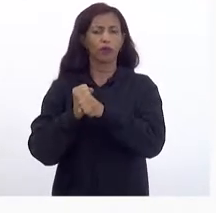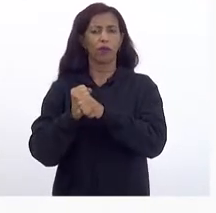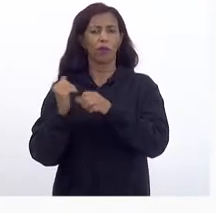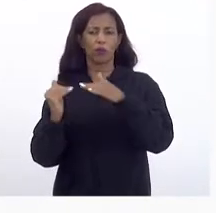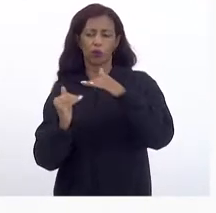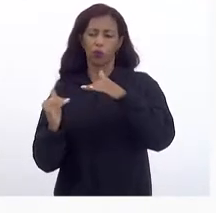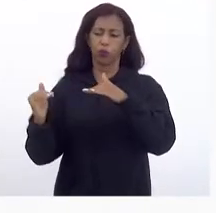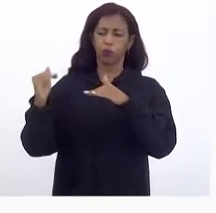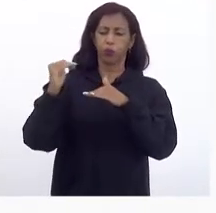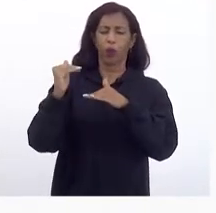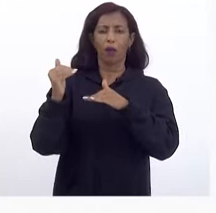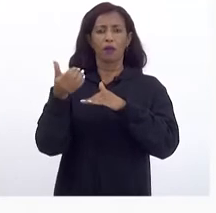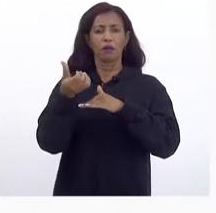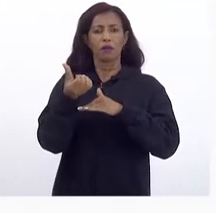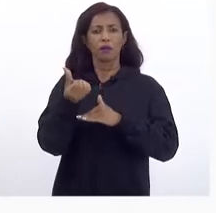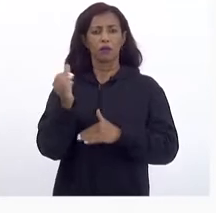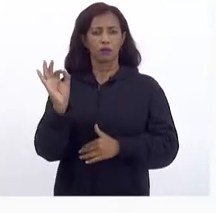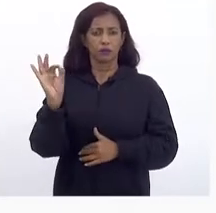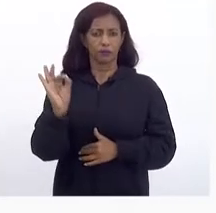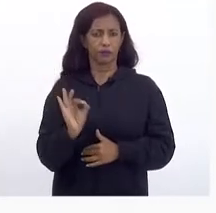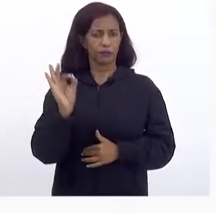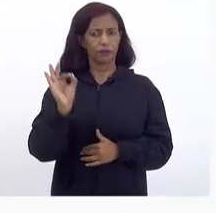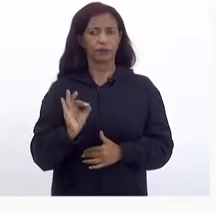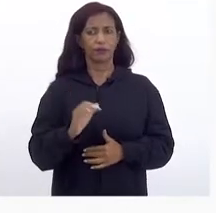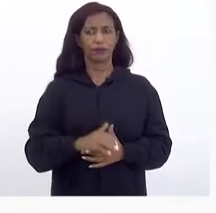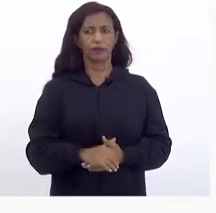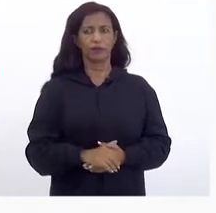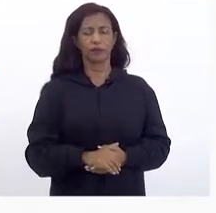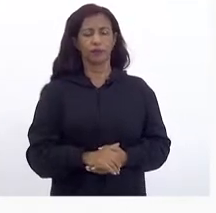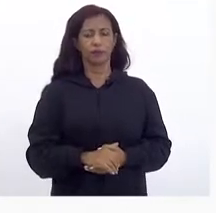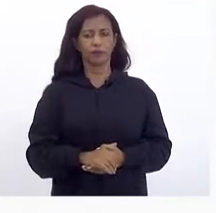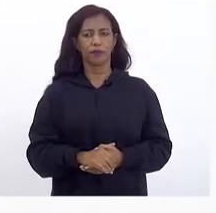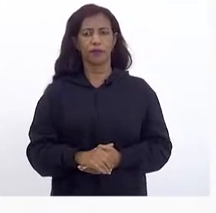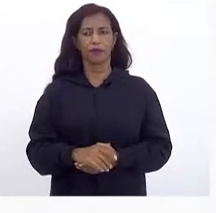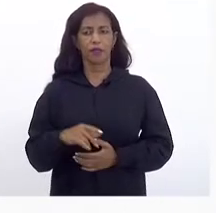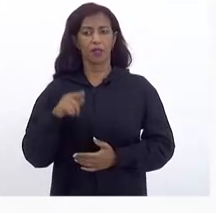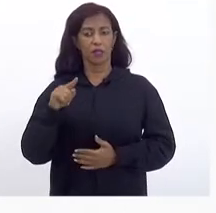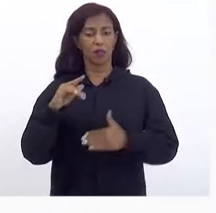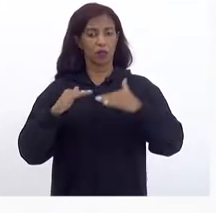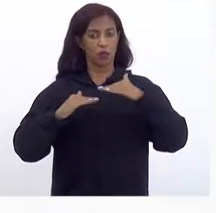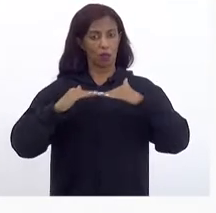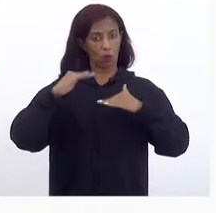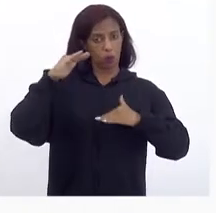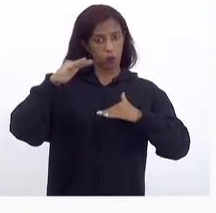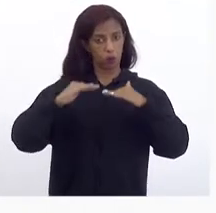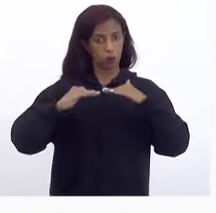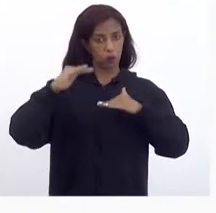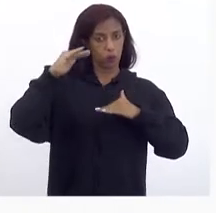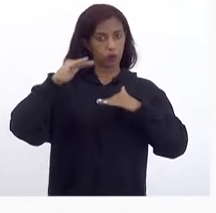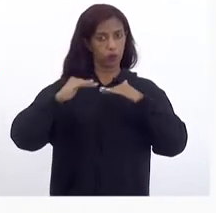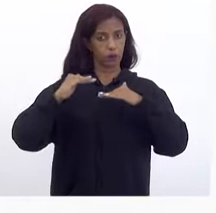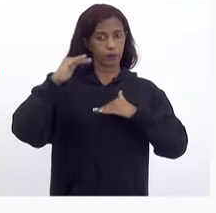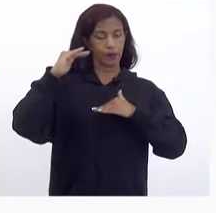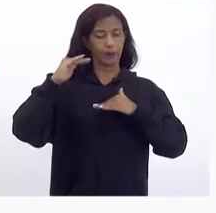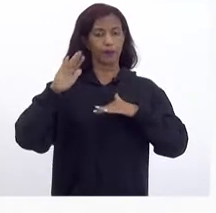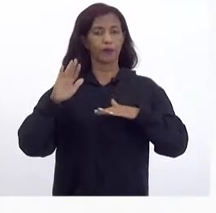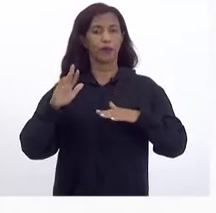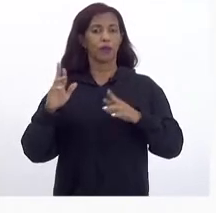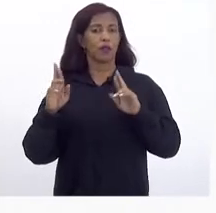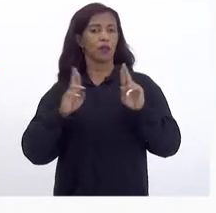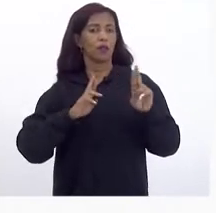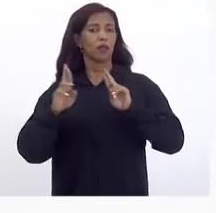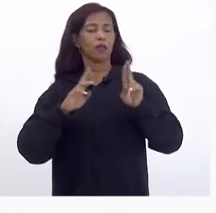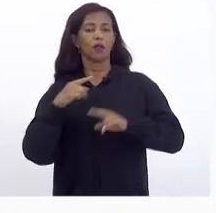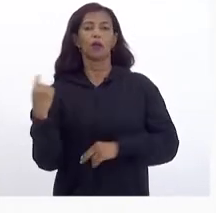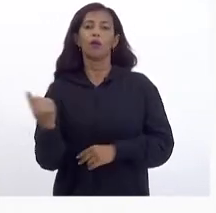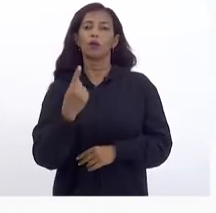crescimento De 6% Sendo que Esse crescimento É Em relação Ao que